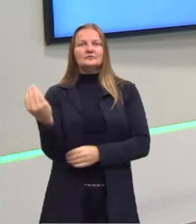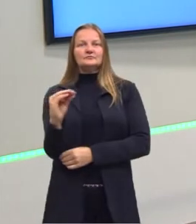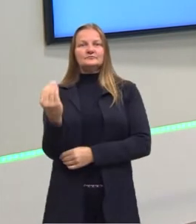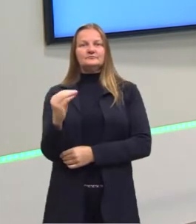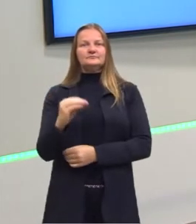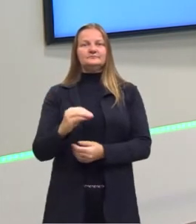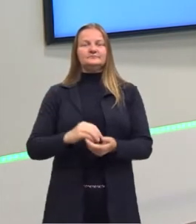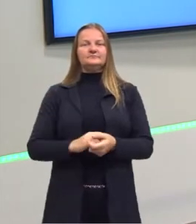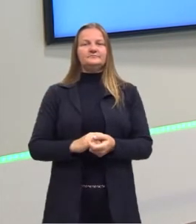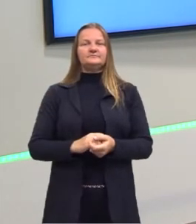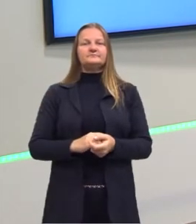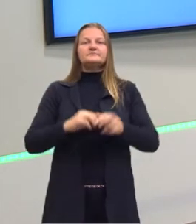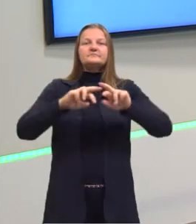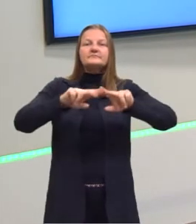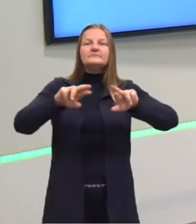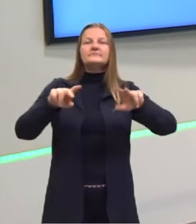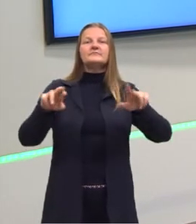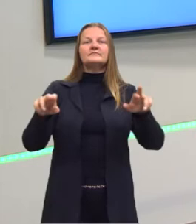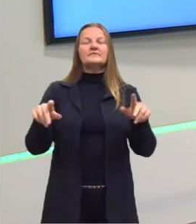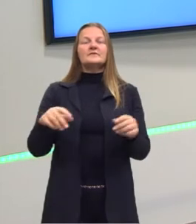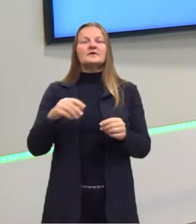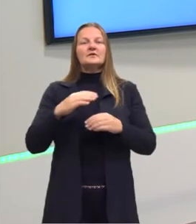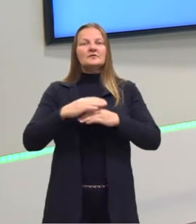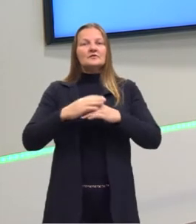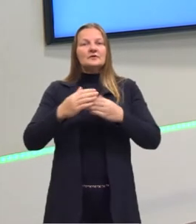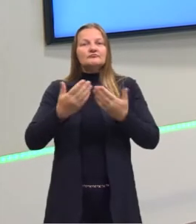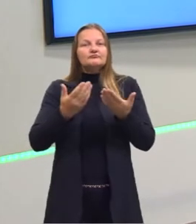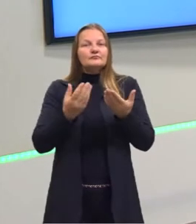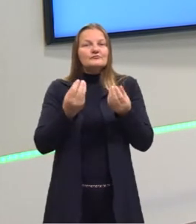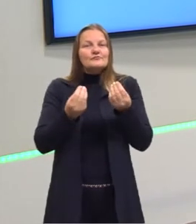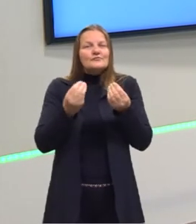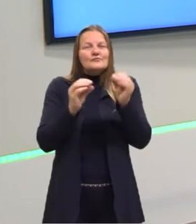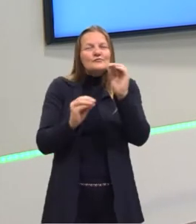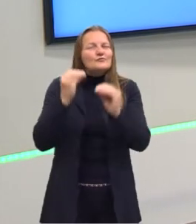determinadas situações, e assim a gente vai tirando